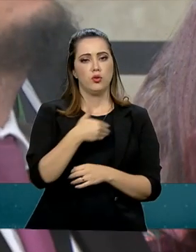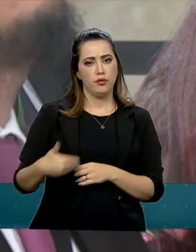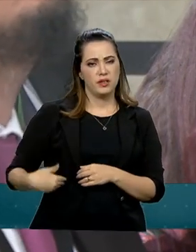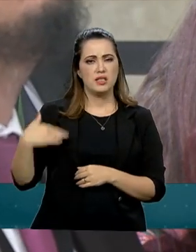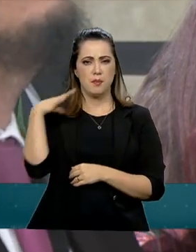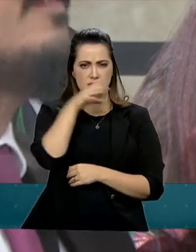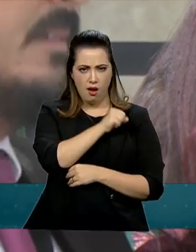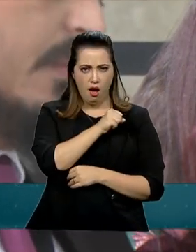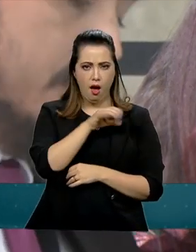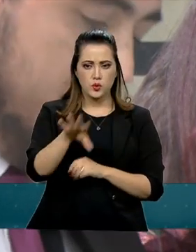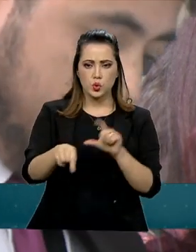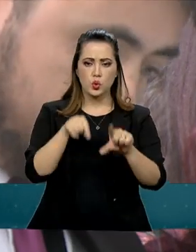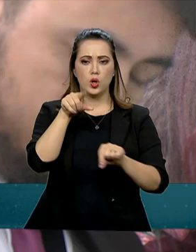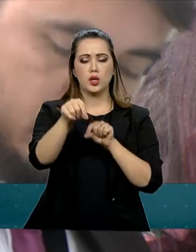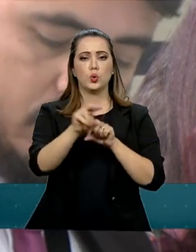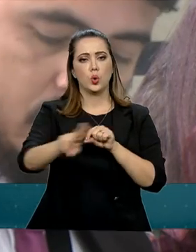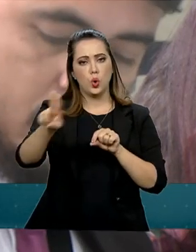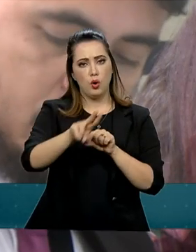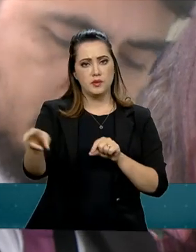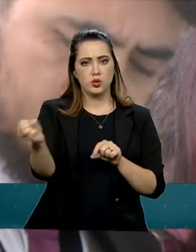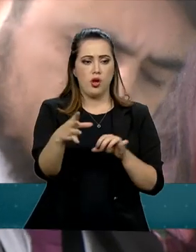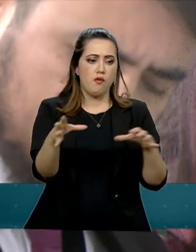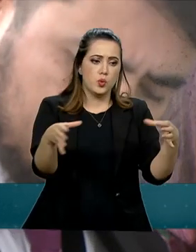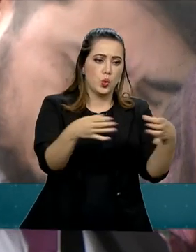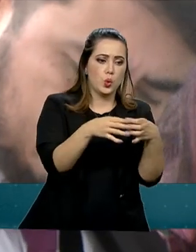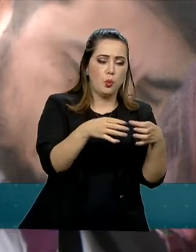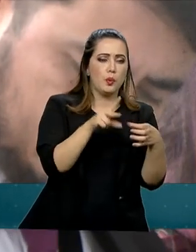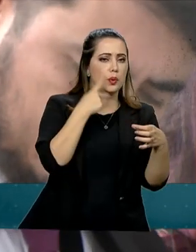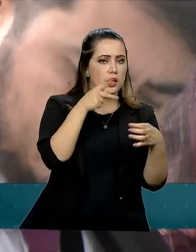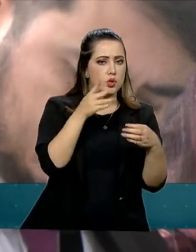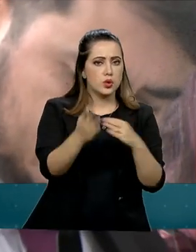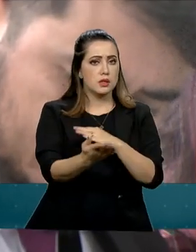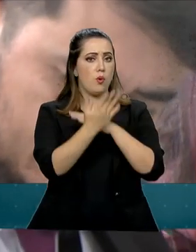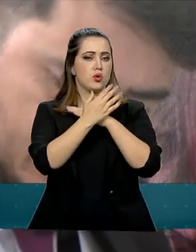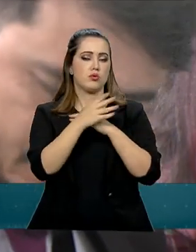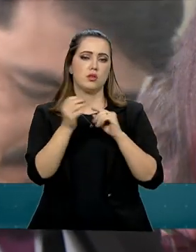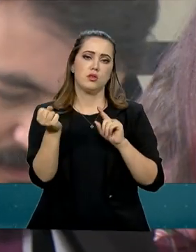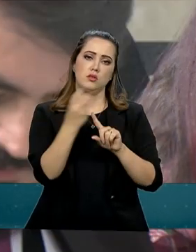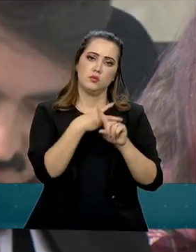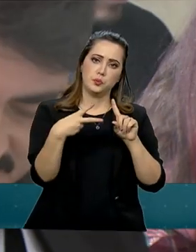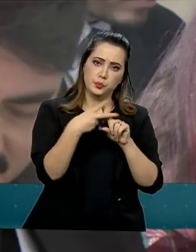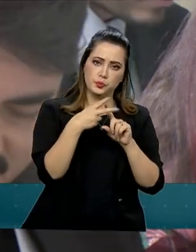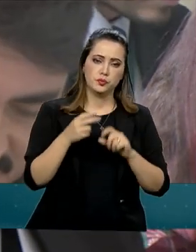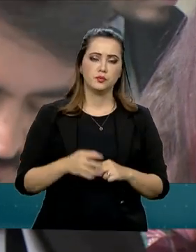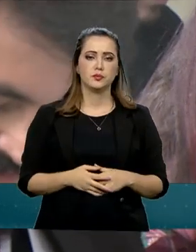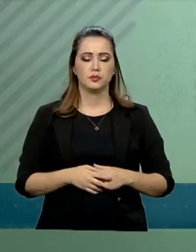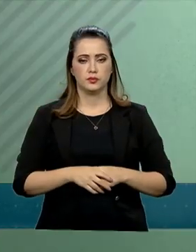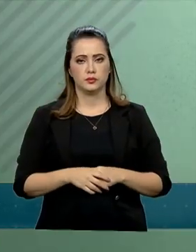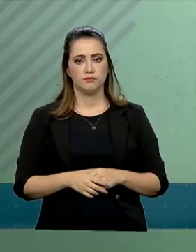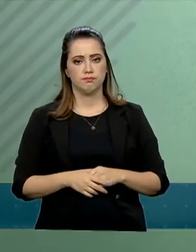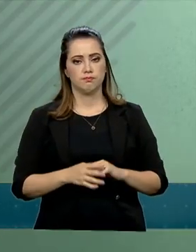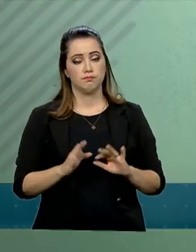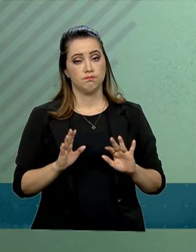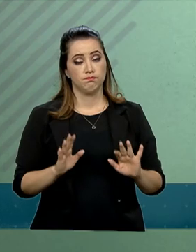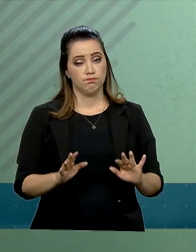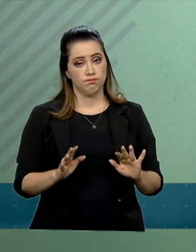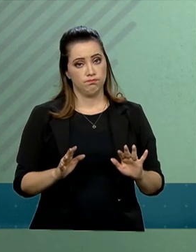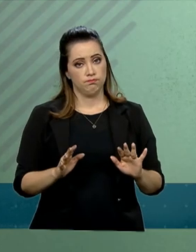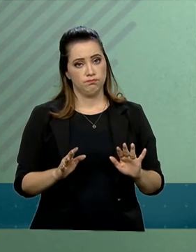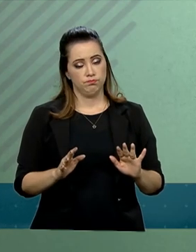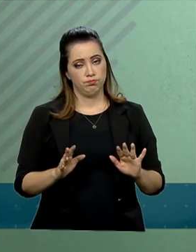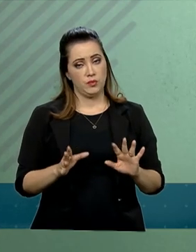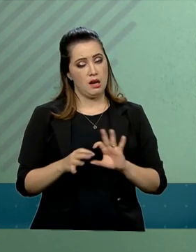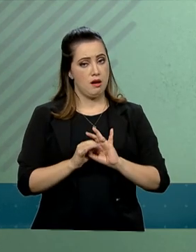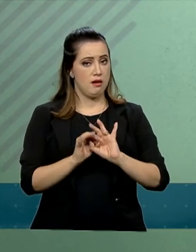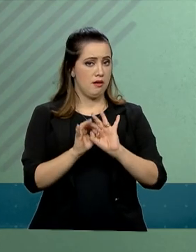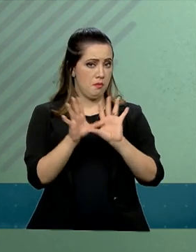nomeações de cargos partidos que estão, inclusive, apoiando essa reforma da Previdência. A liberação de